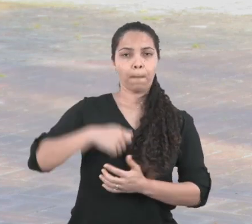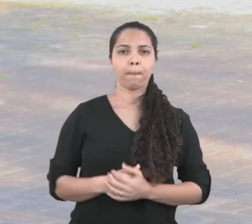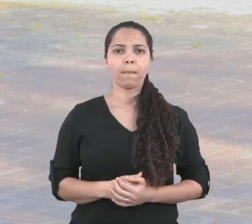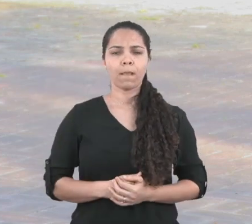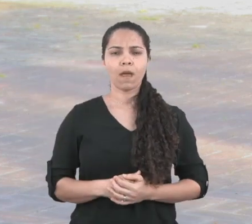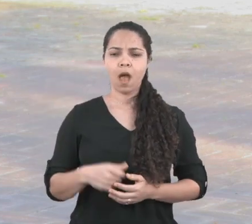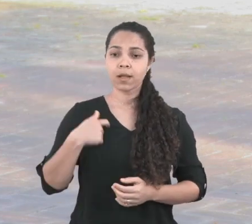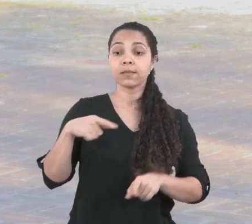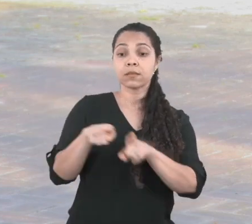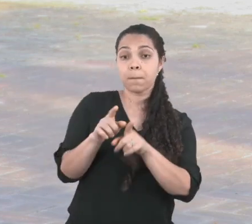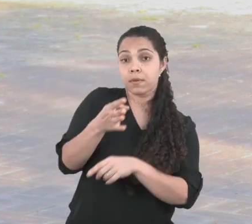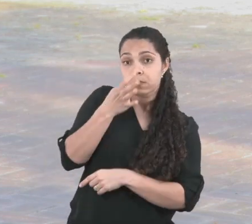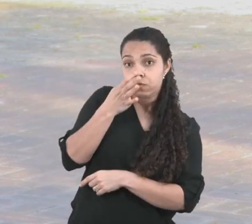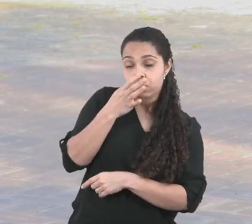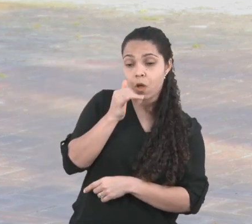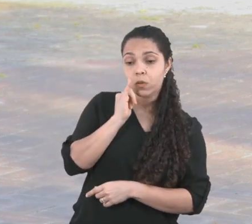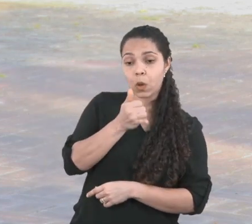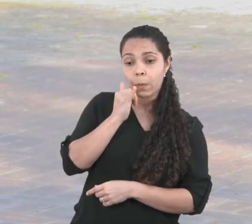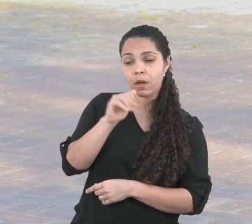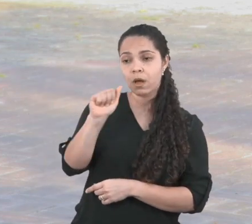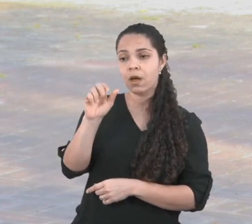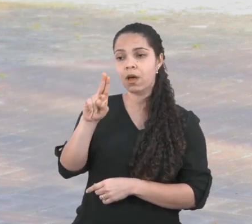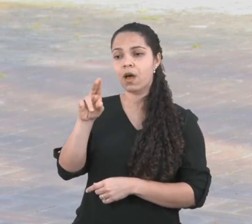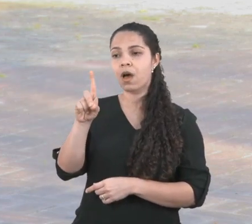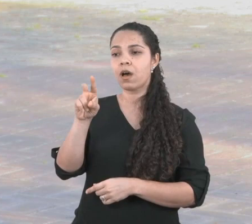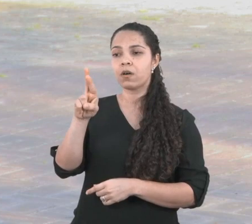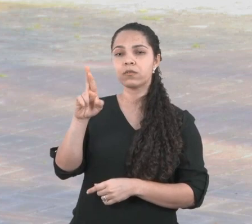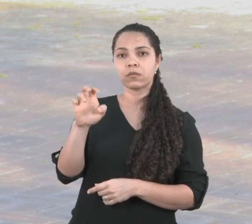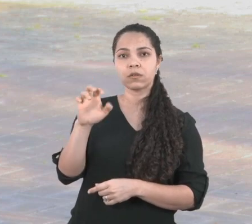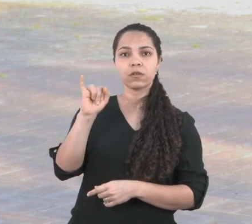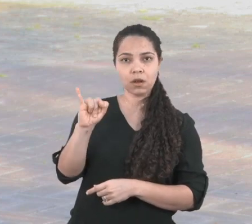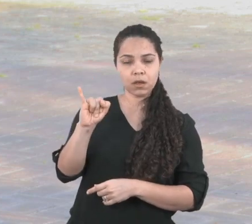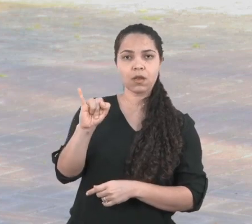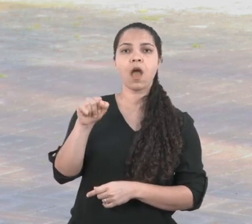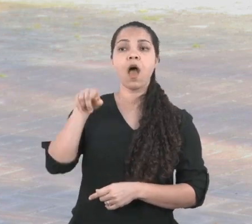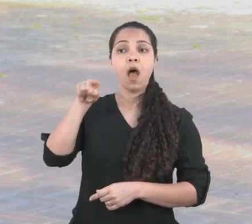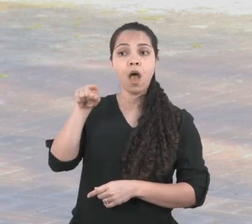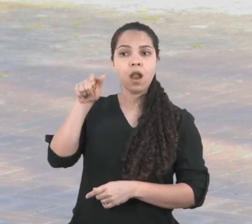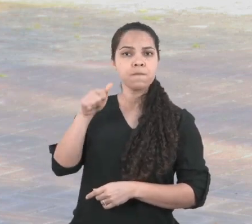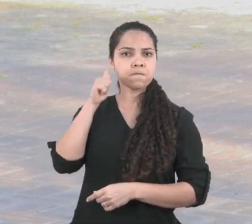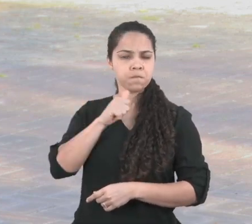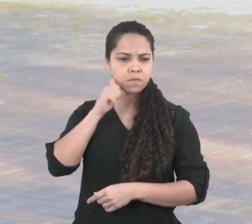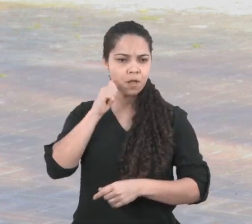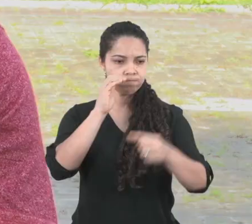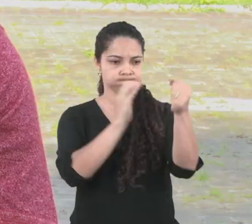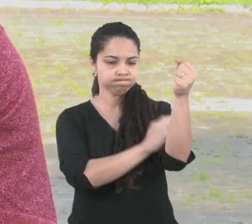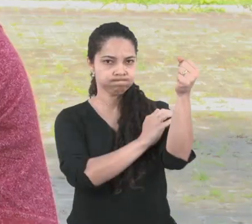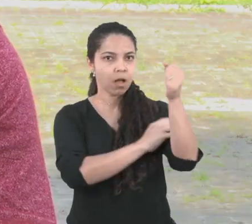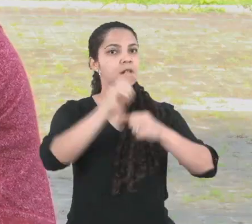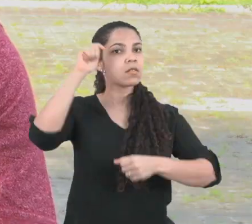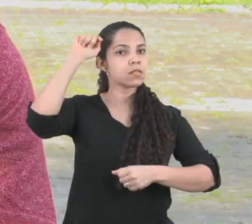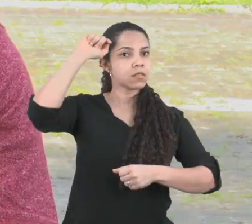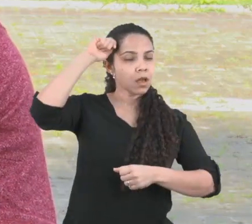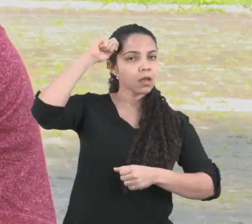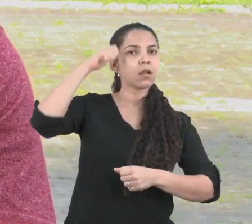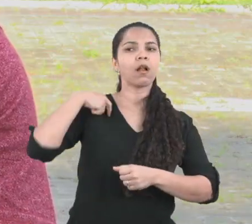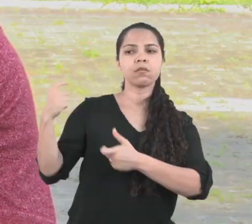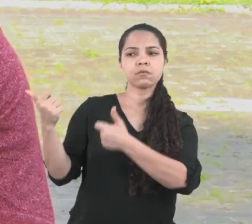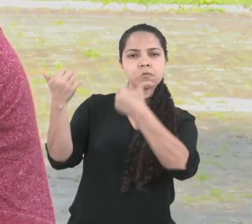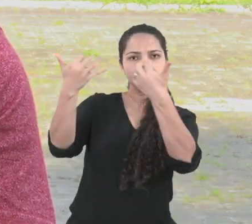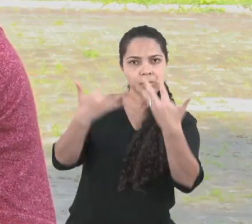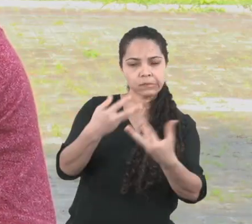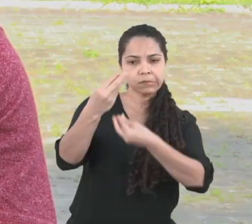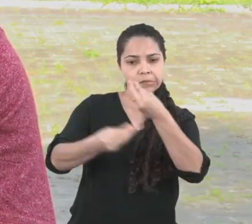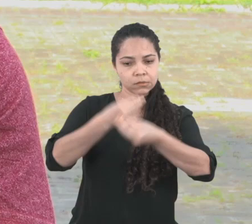ia assistindo também um documentário de Audrey Lorde, que ela é uma feminista negra, onde trazia essa questão